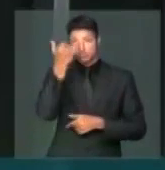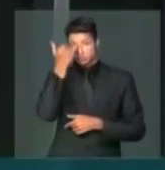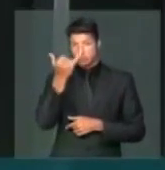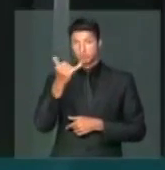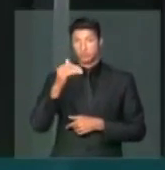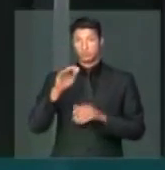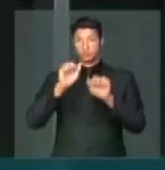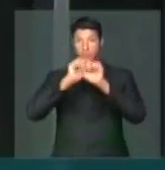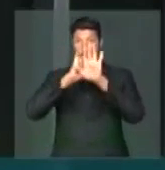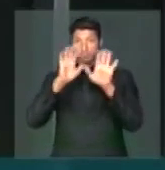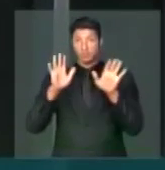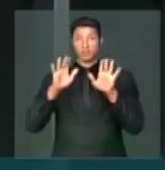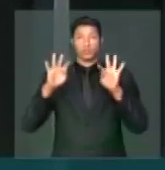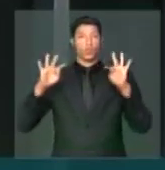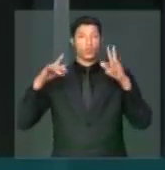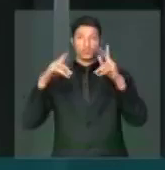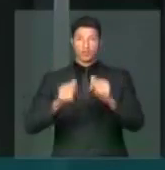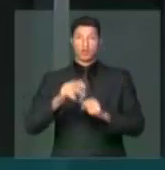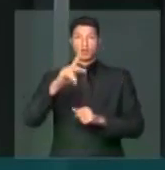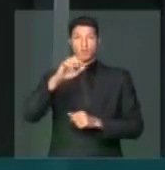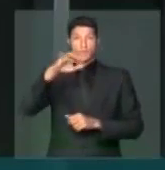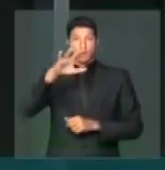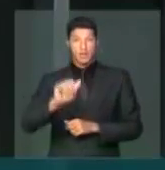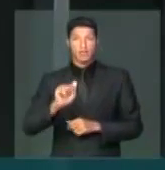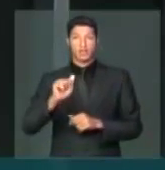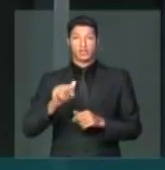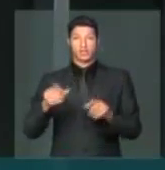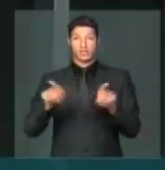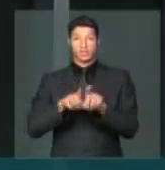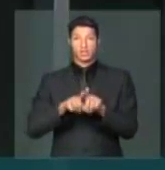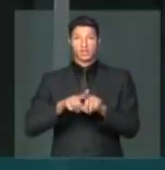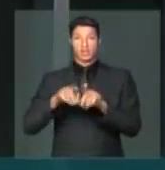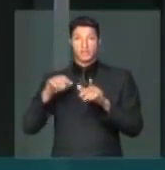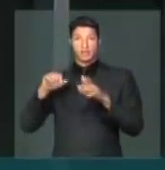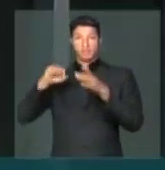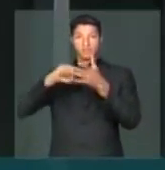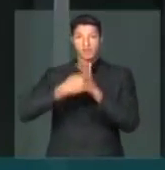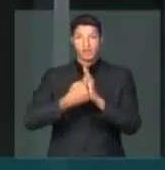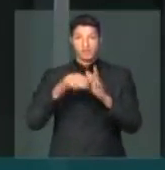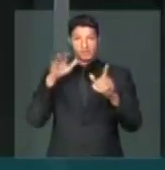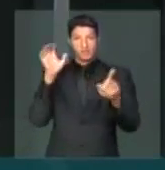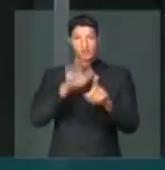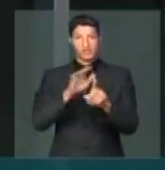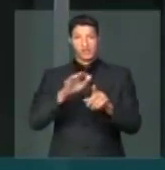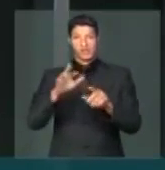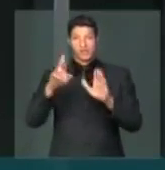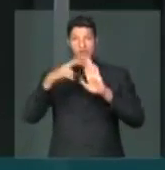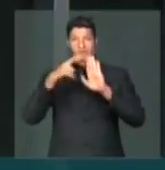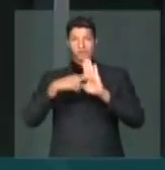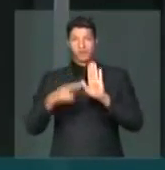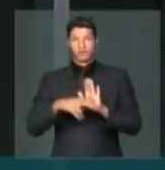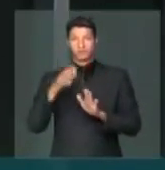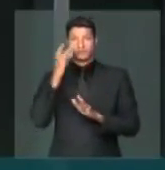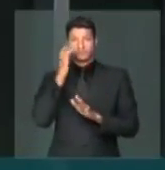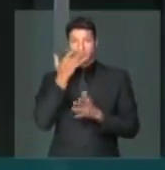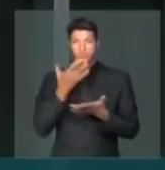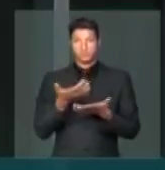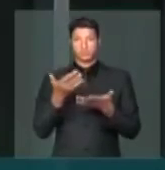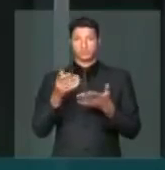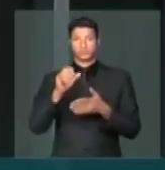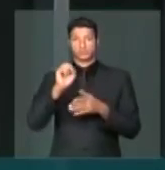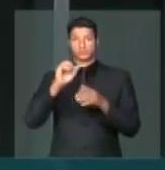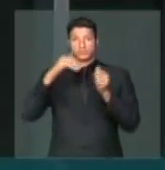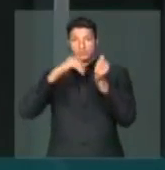da transparência total, plena, e afrontar essa regra de ouro, do